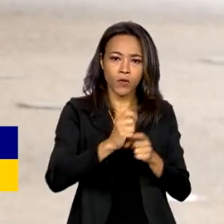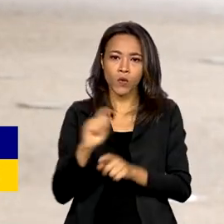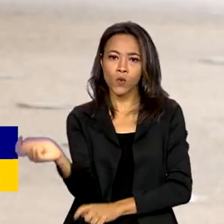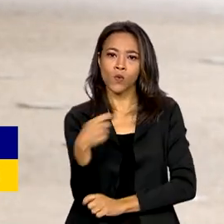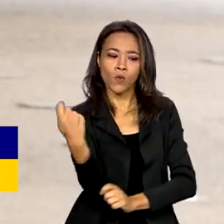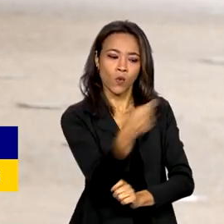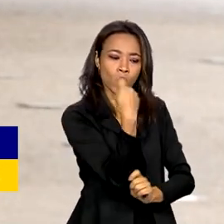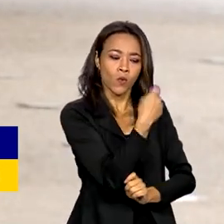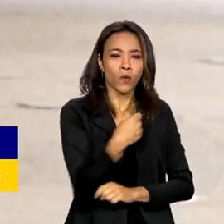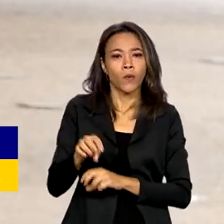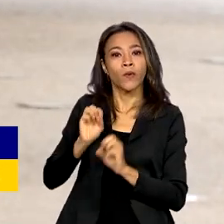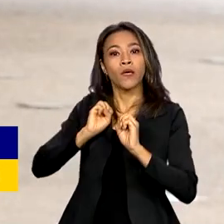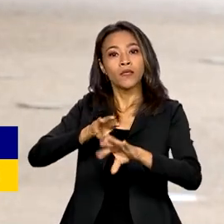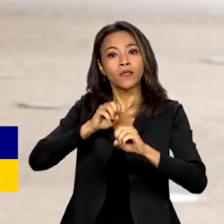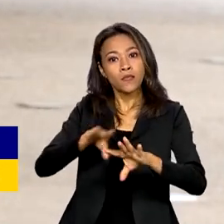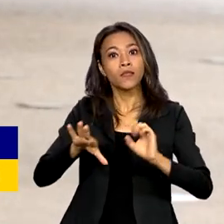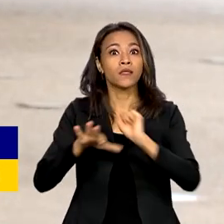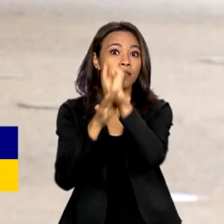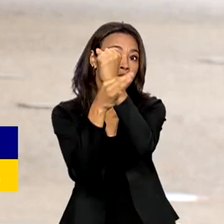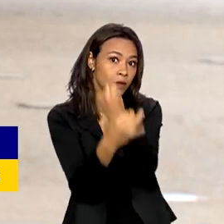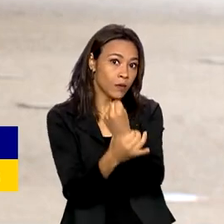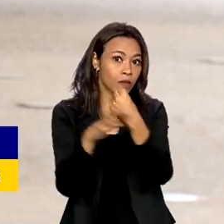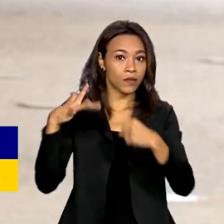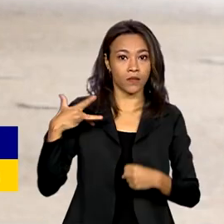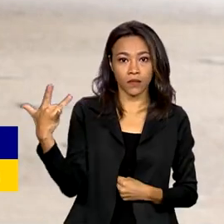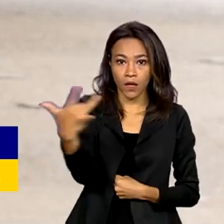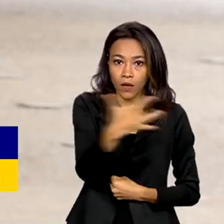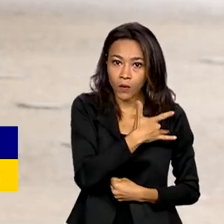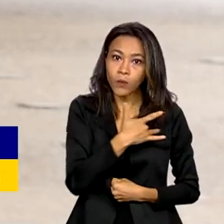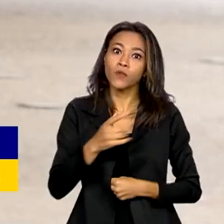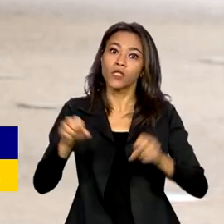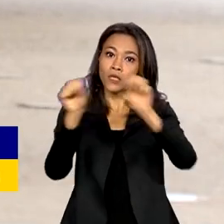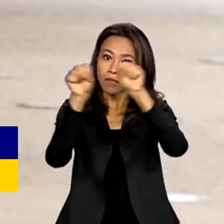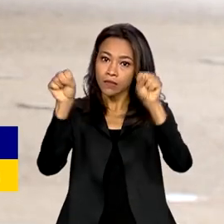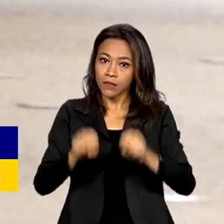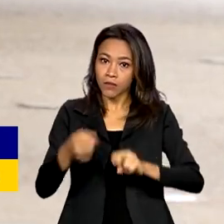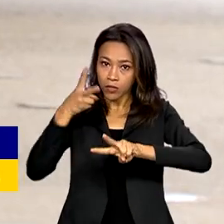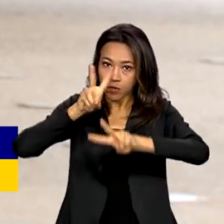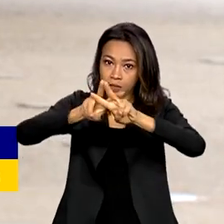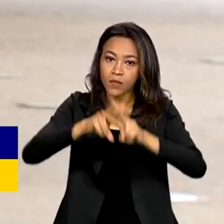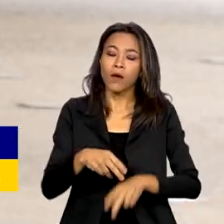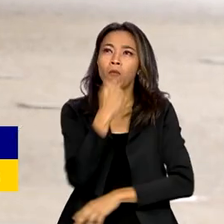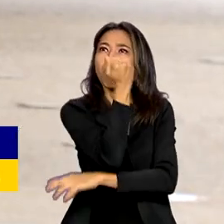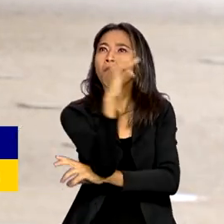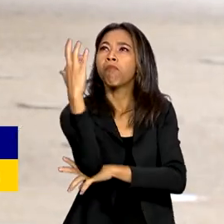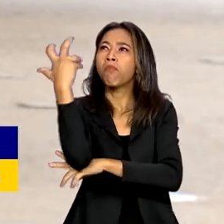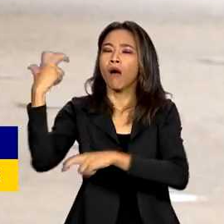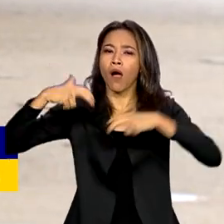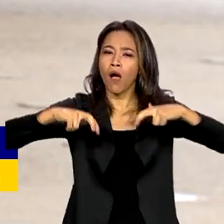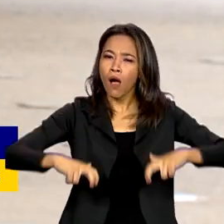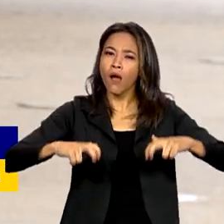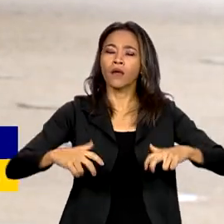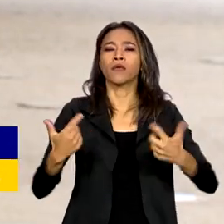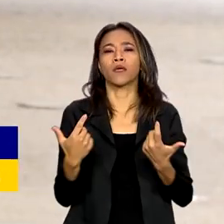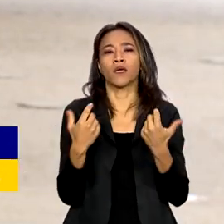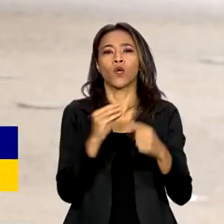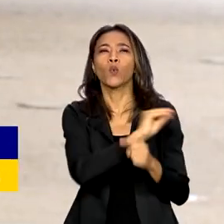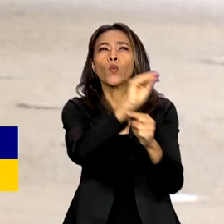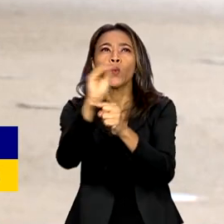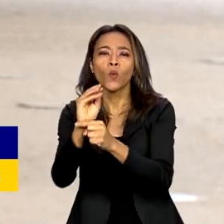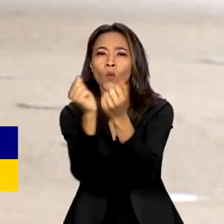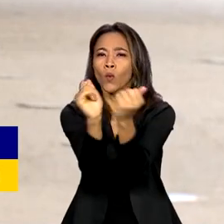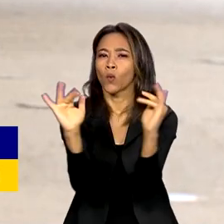educação, saúde, segurança pública, sistema prisional, parques urbanos, unidades ambientais,